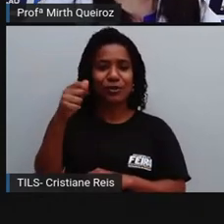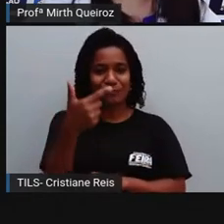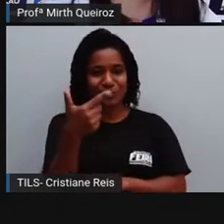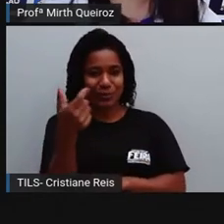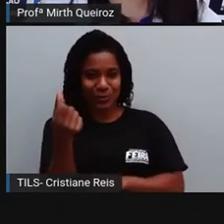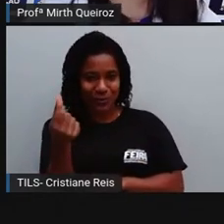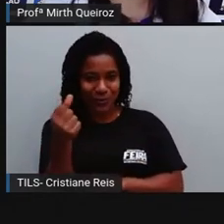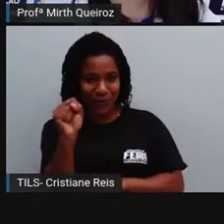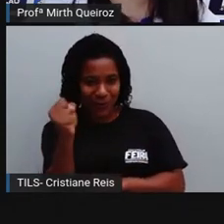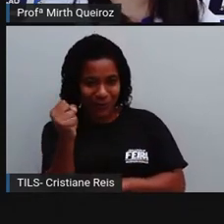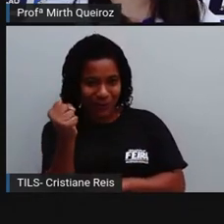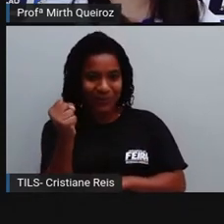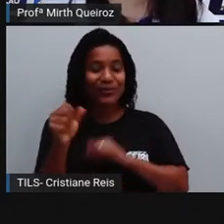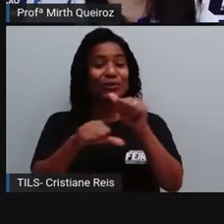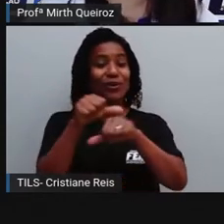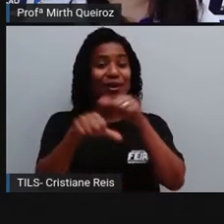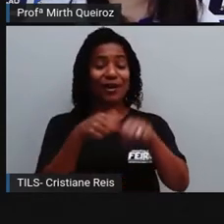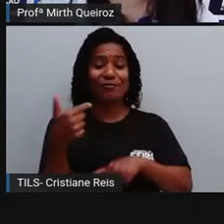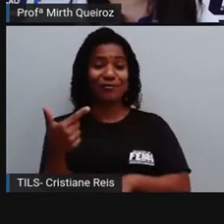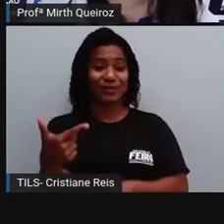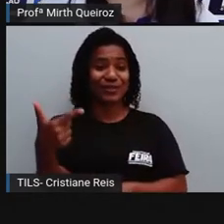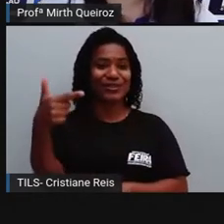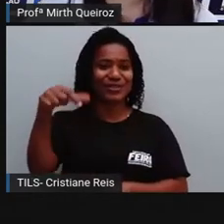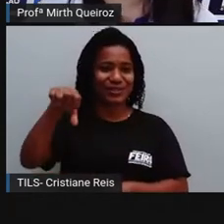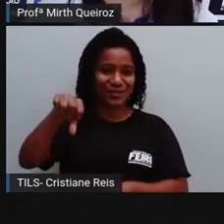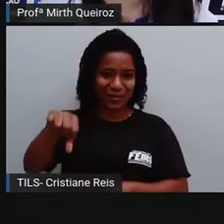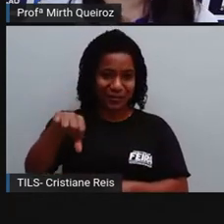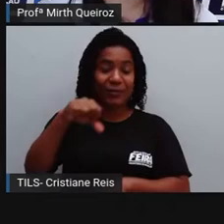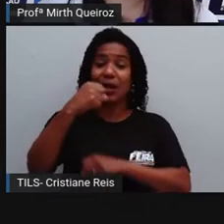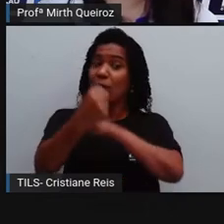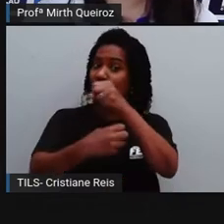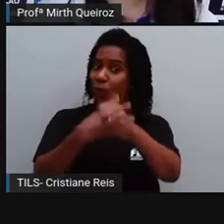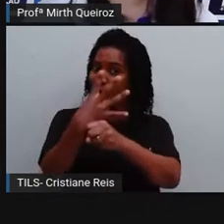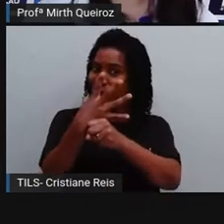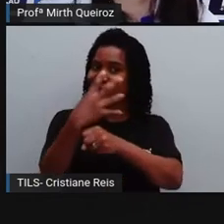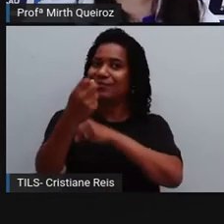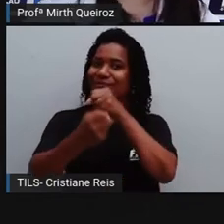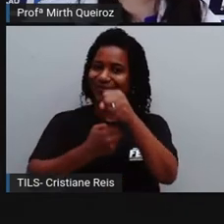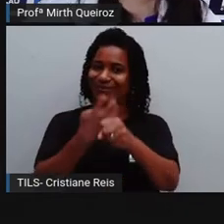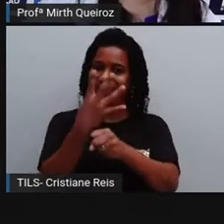29 dias. Isso a cada quatro anos, certo?